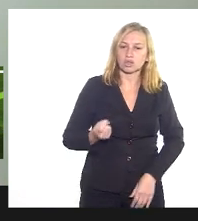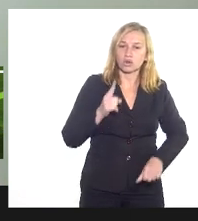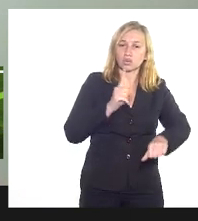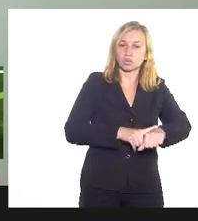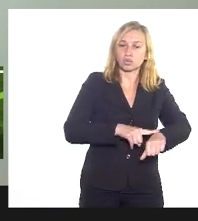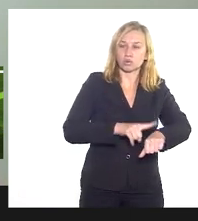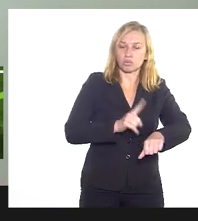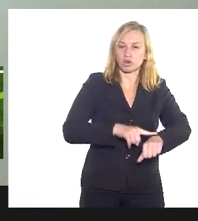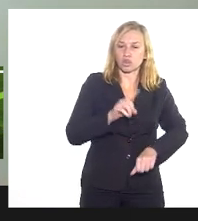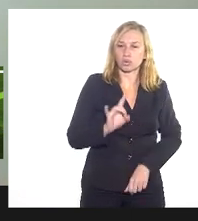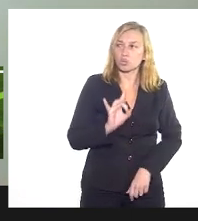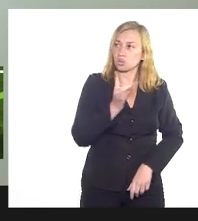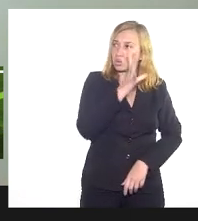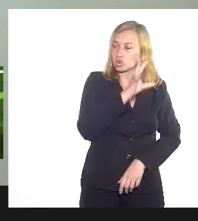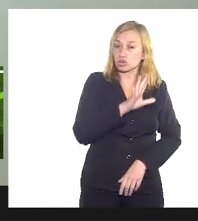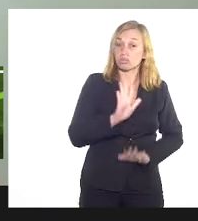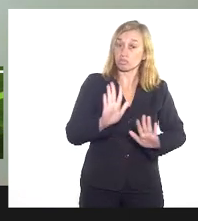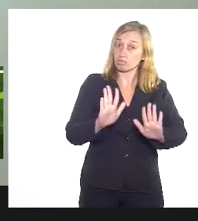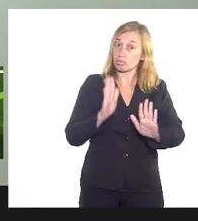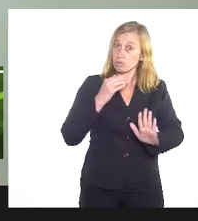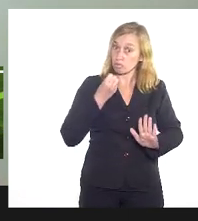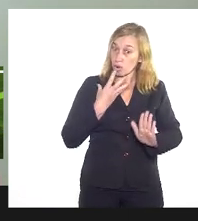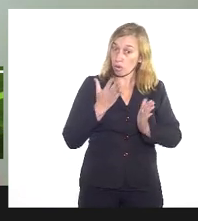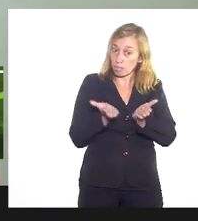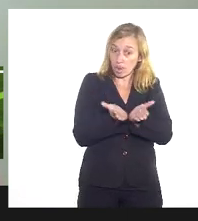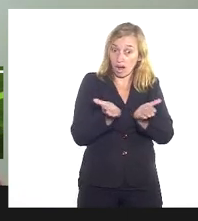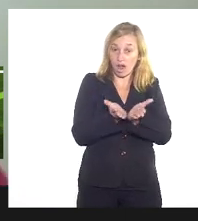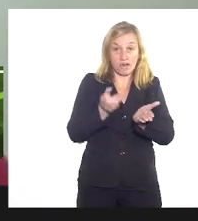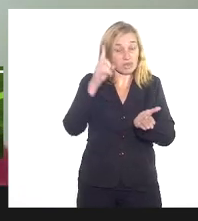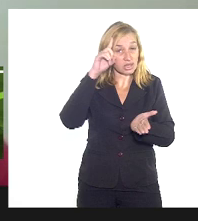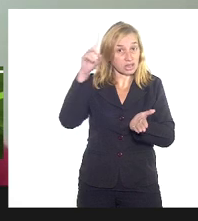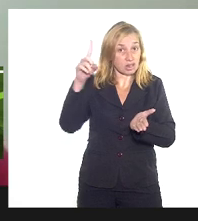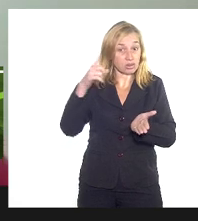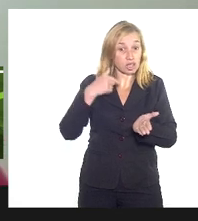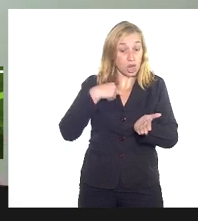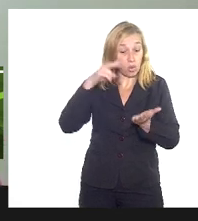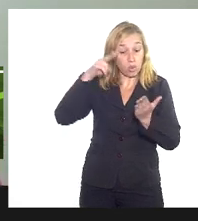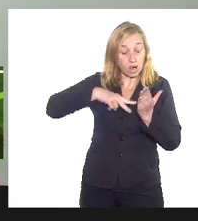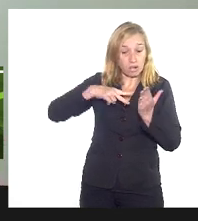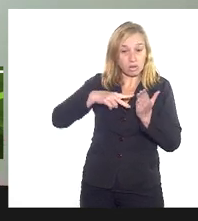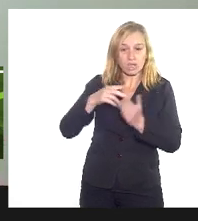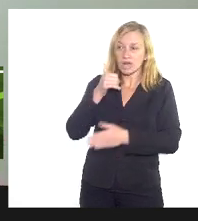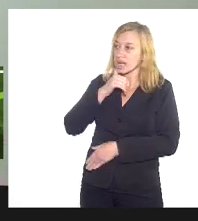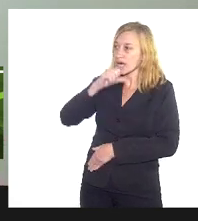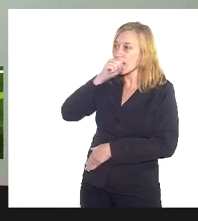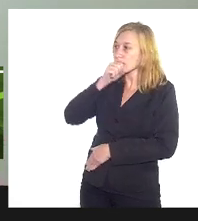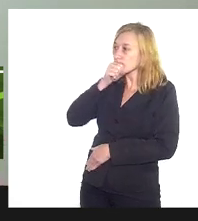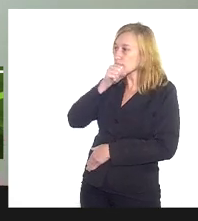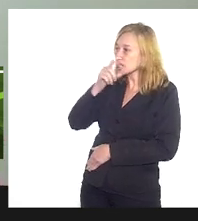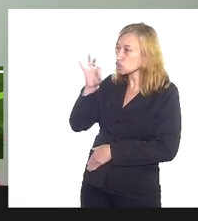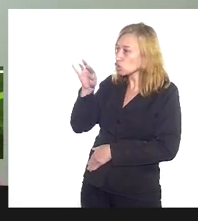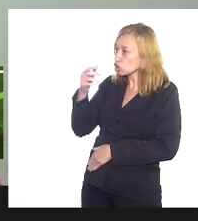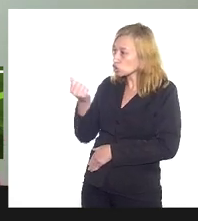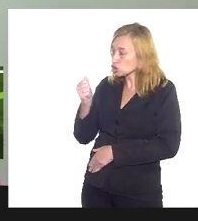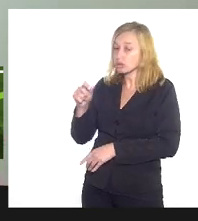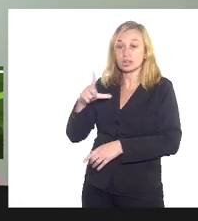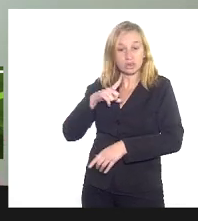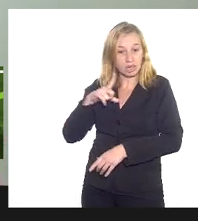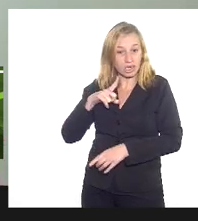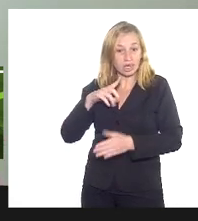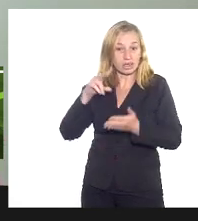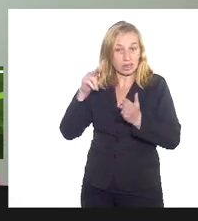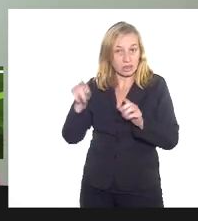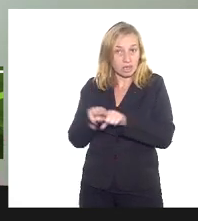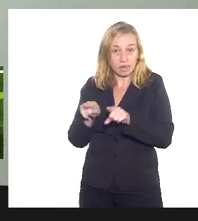a Bíblia, pelo menos, a Bíblia que eu leio, que a mãe, todinha, tem lá também no seu terreiro, lá atrás, vem claro o